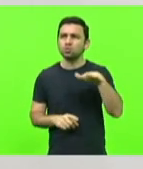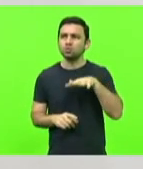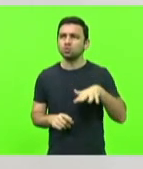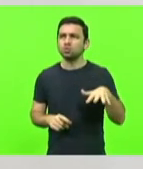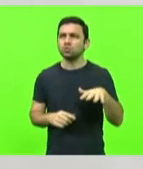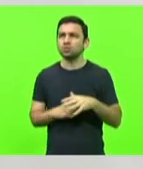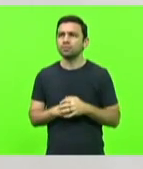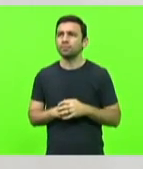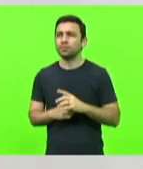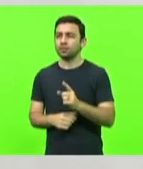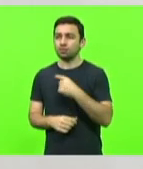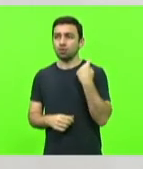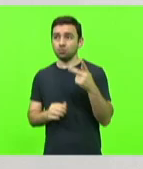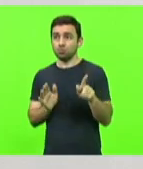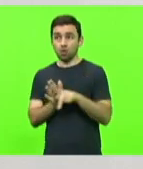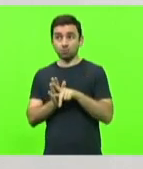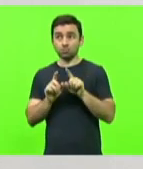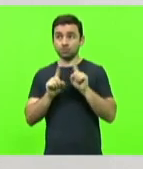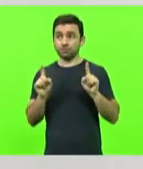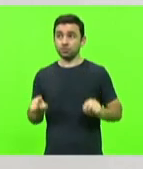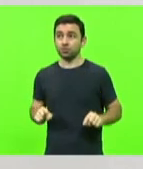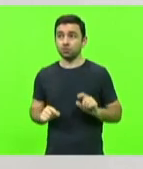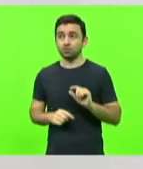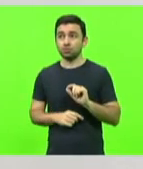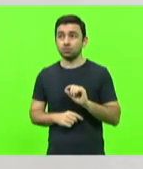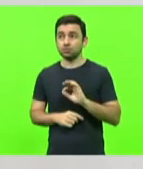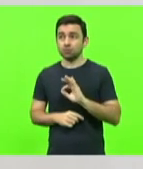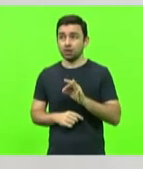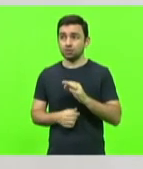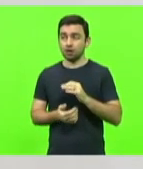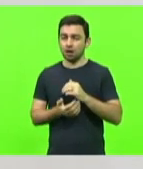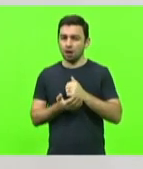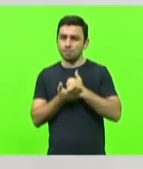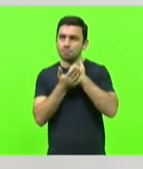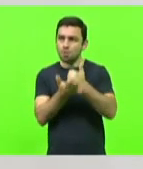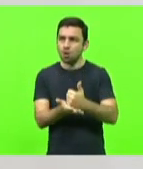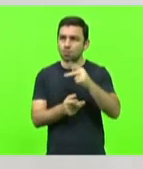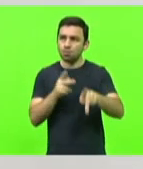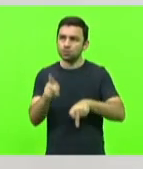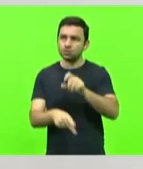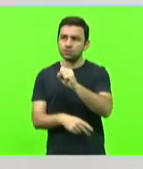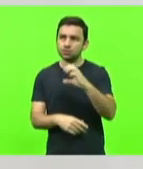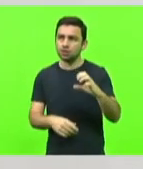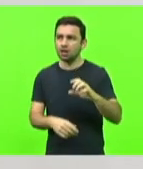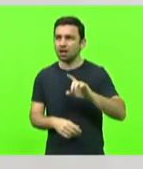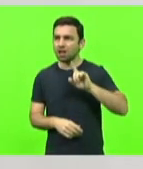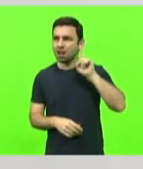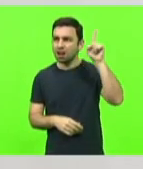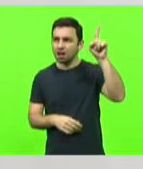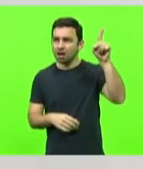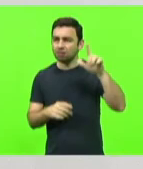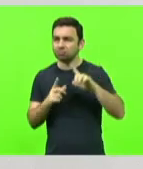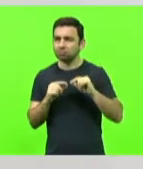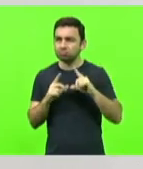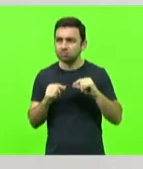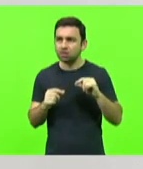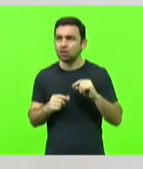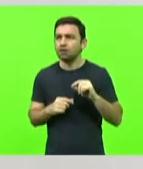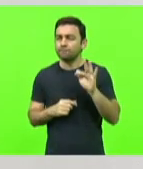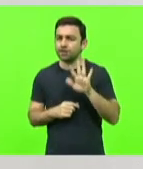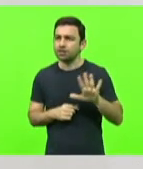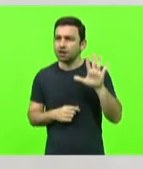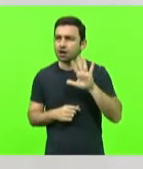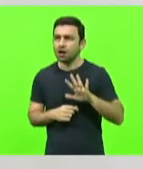Nós aqui somos servidores do povo catarinense, e lá naquele parlamento federal, servidores